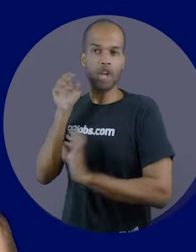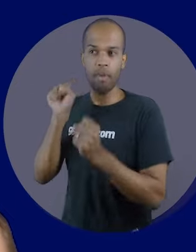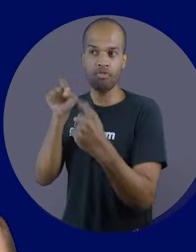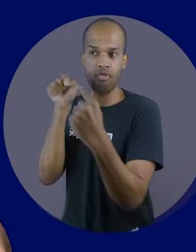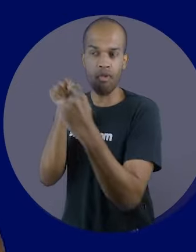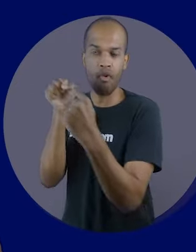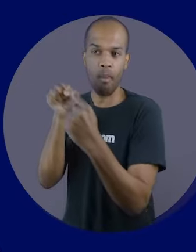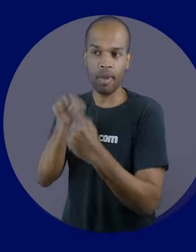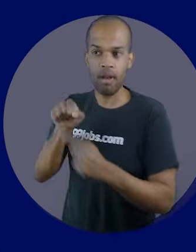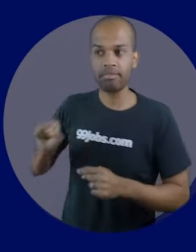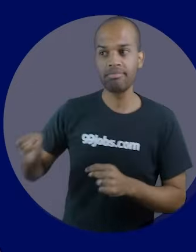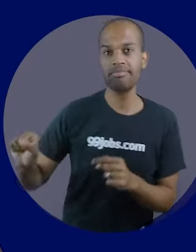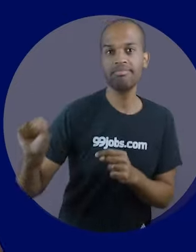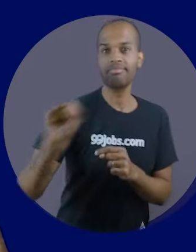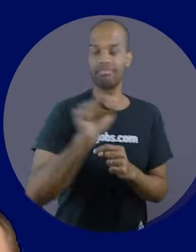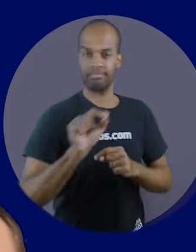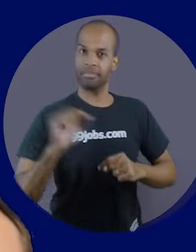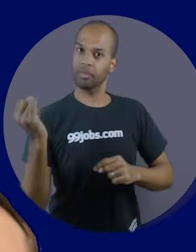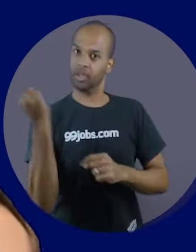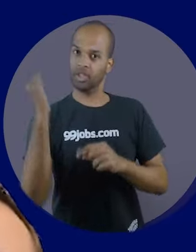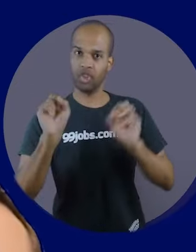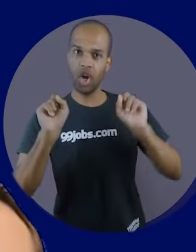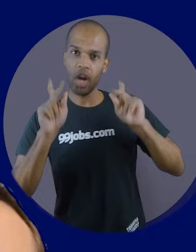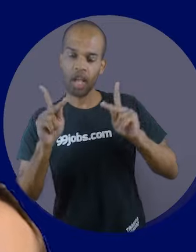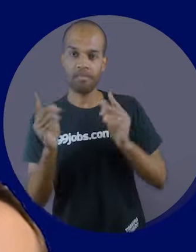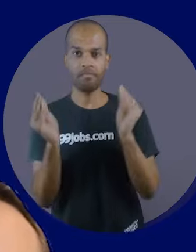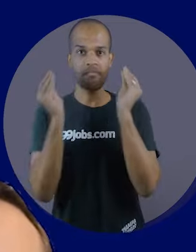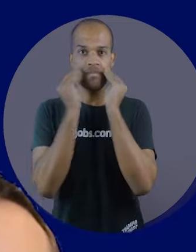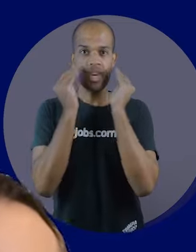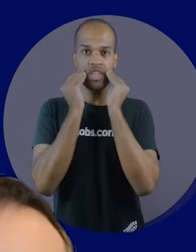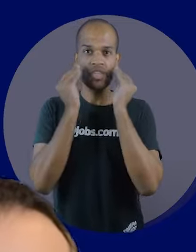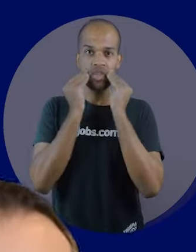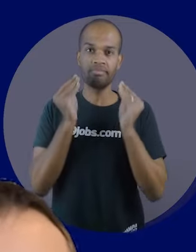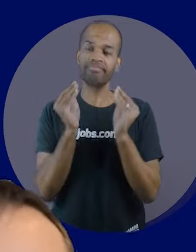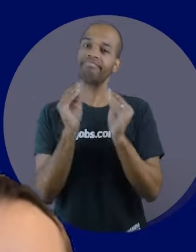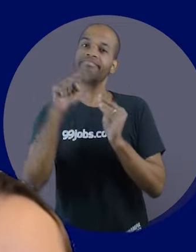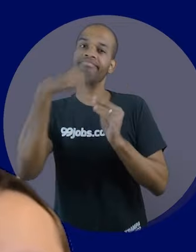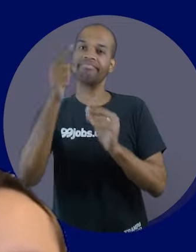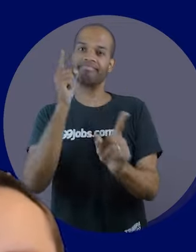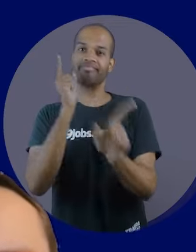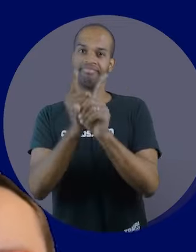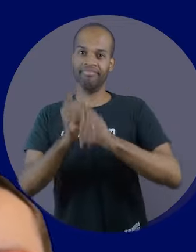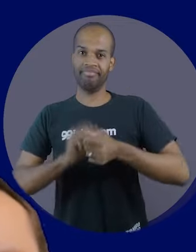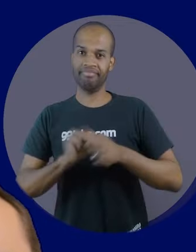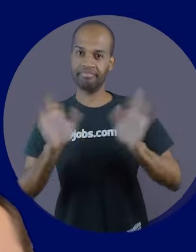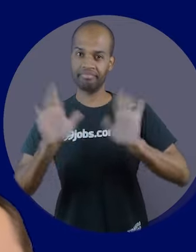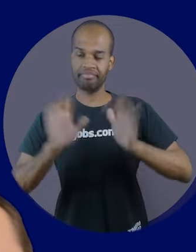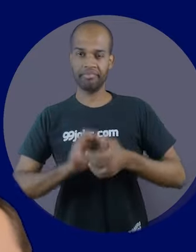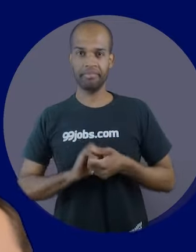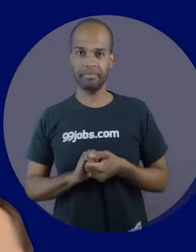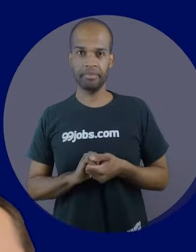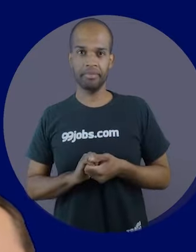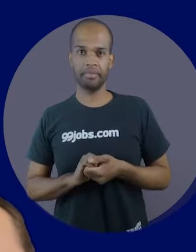ser válidas e relevantes. Ok? Um beijão no coração. Até semana que vem. Tchau, tchau. Tchau.